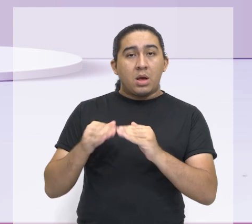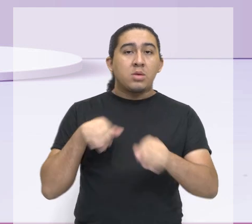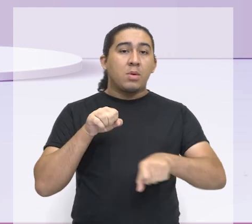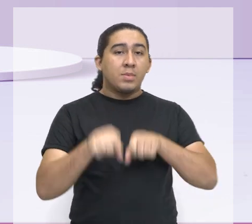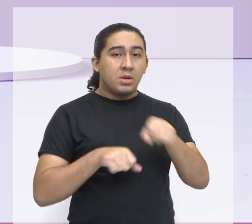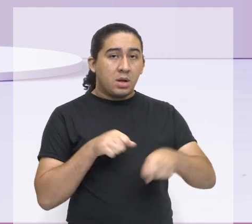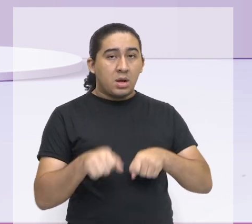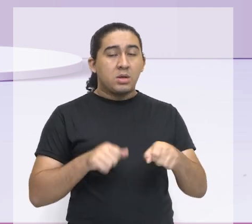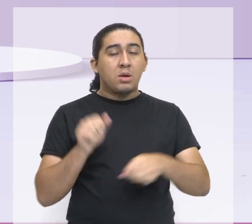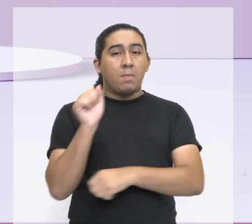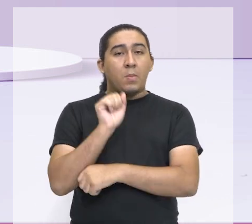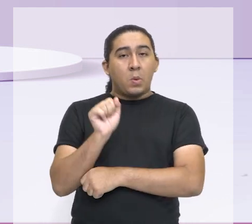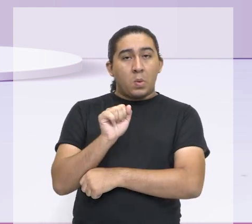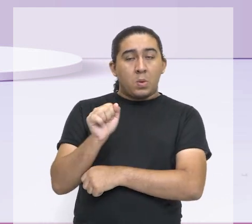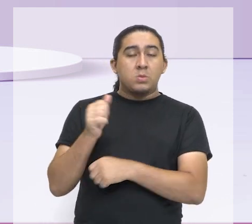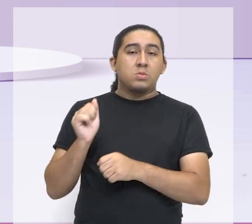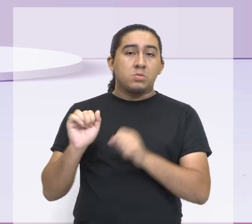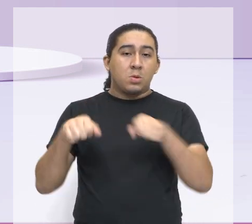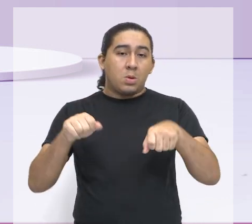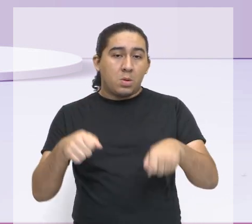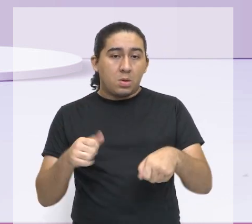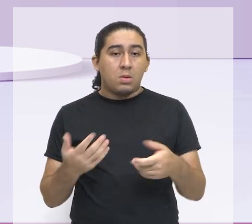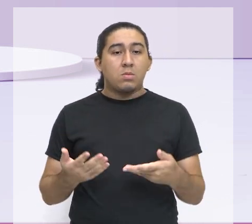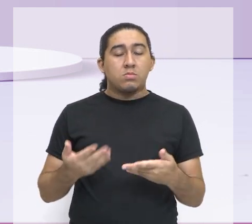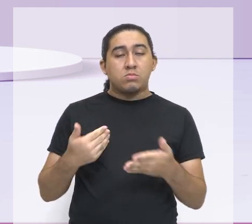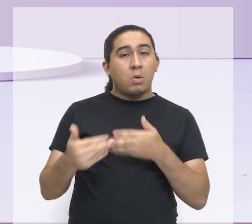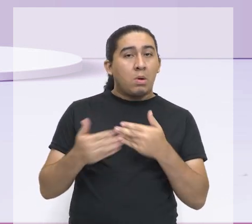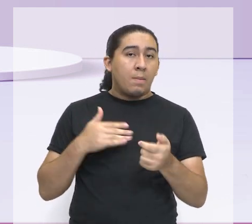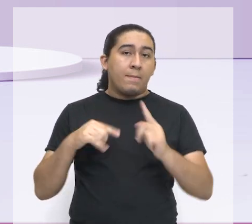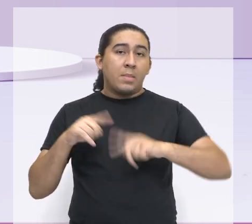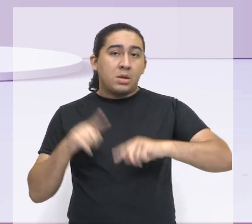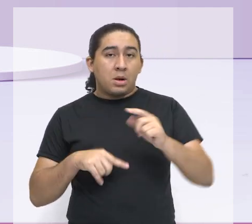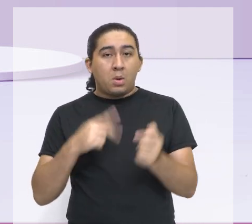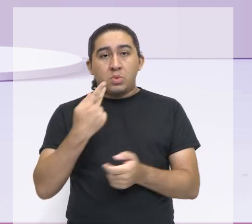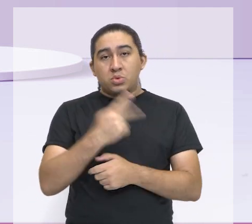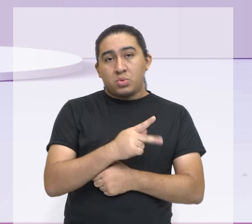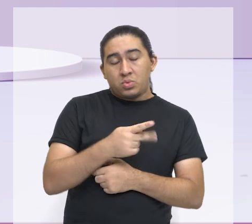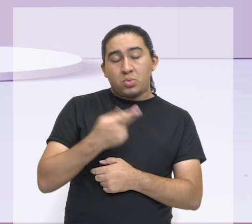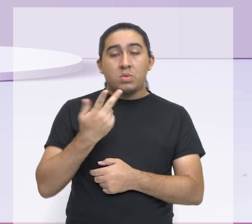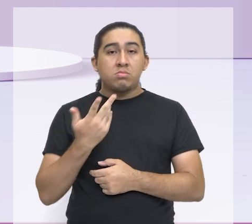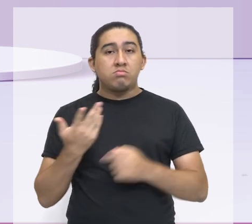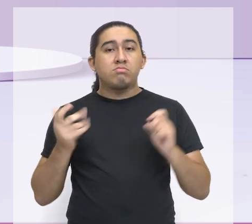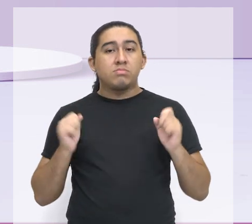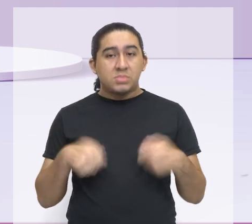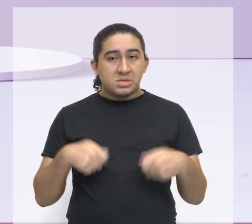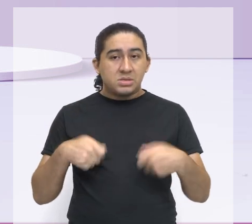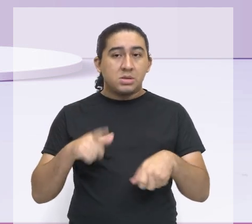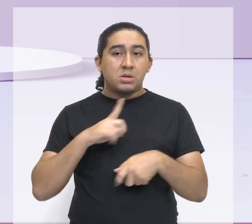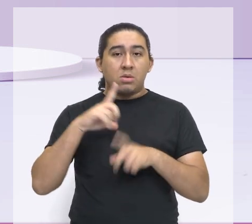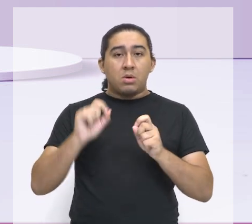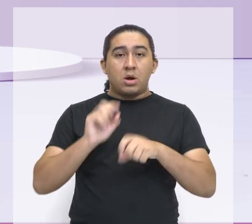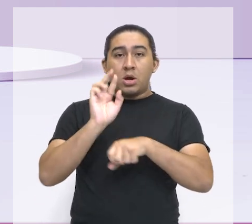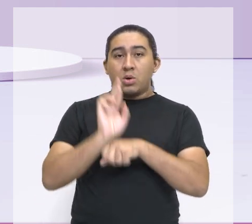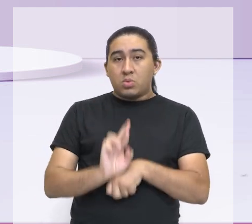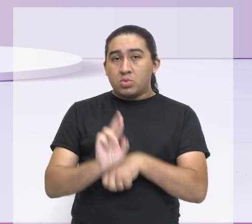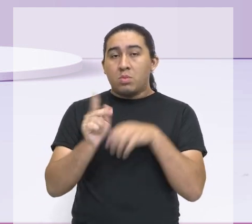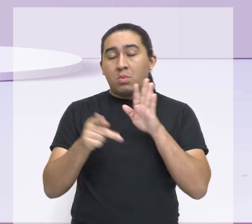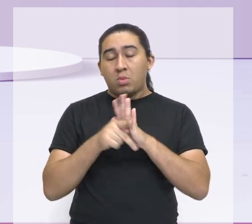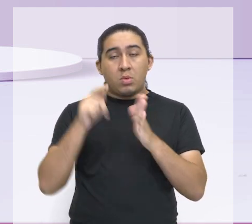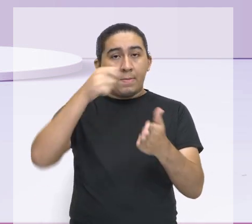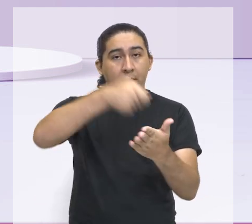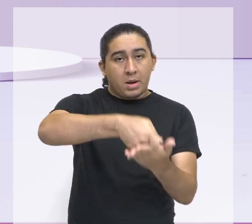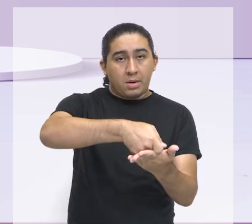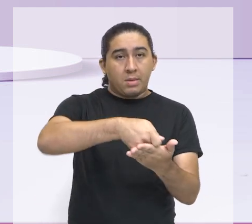um carro, qualquer bem, seja material, móvel ou imóvel, nós temos que ter recursos para investir